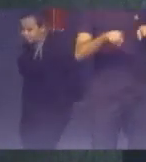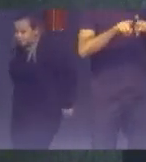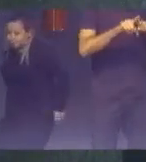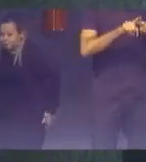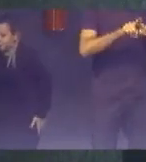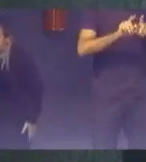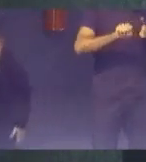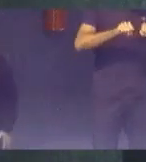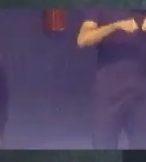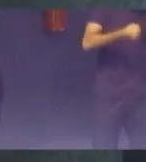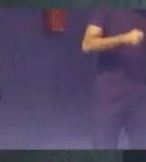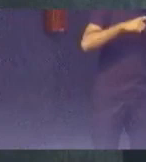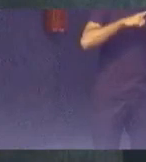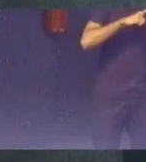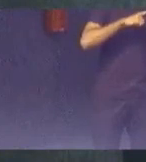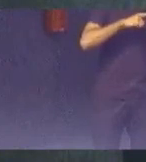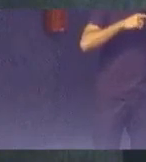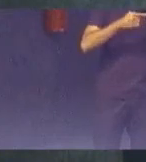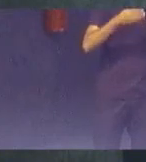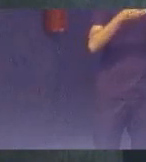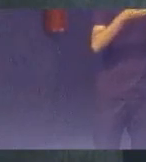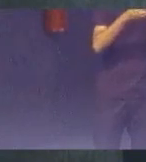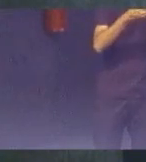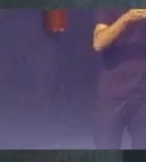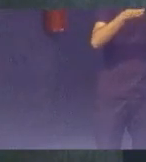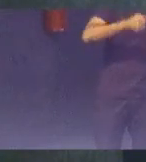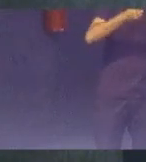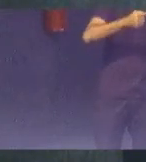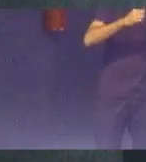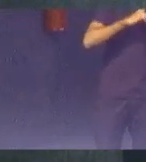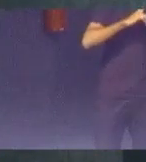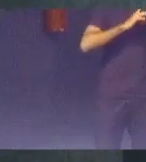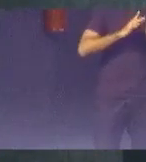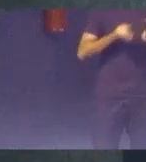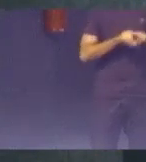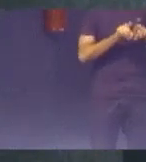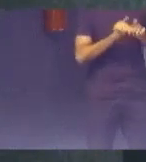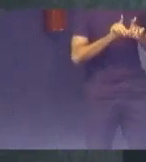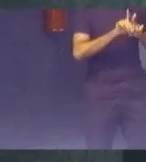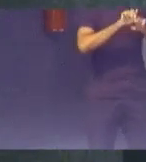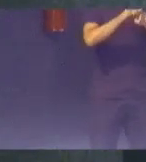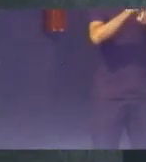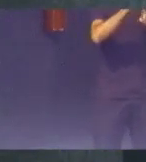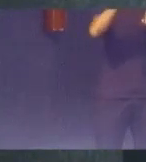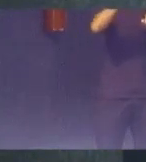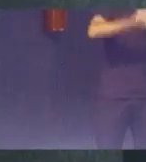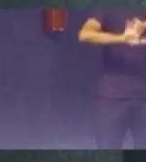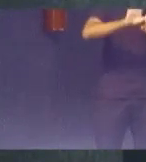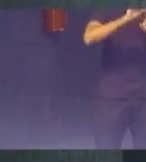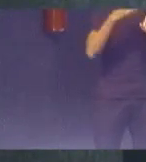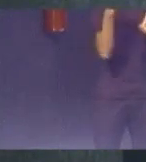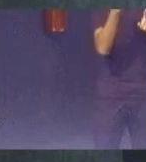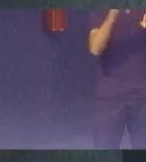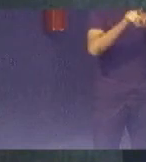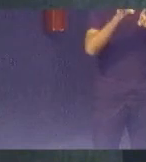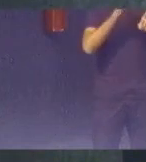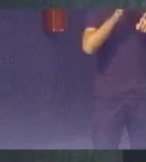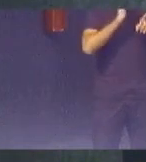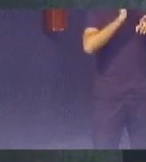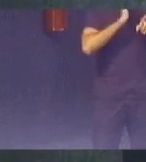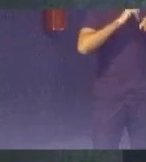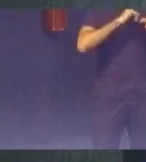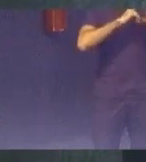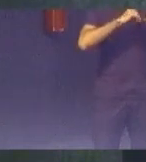Construir a coerência Das políticas A construção De indicadores Nacionais Mostrei para vocês Da importância Do diálogo Entre os